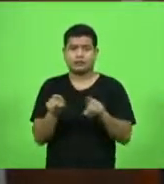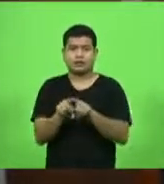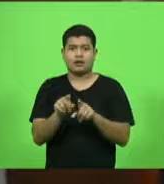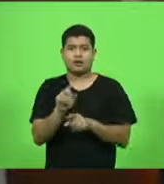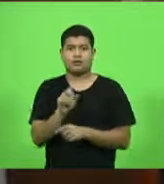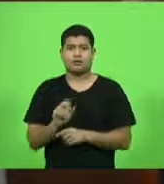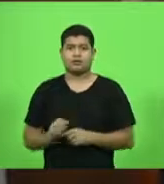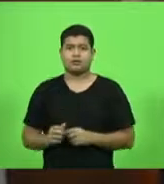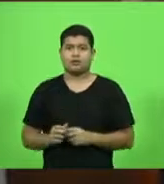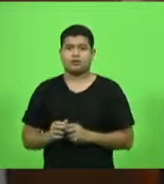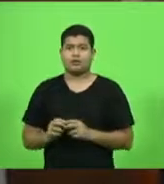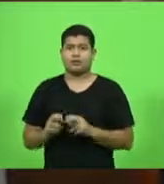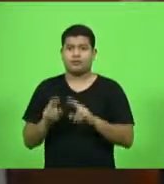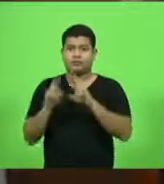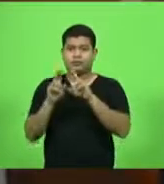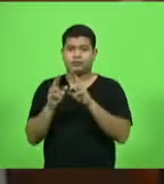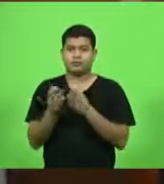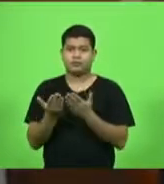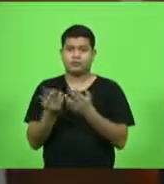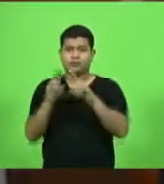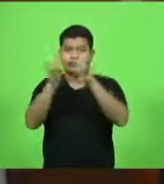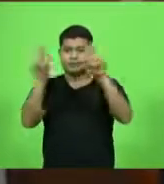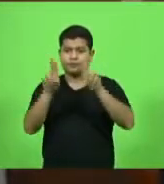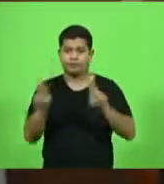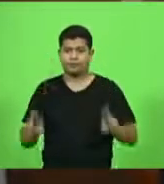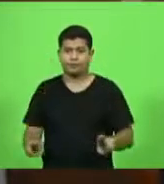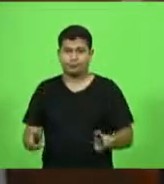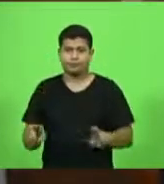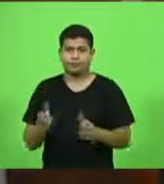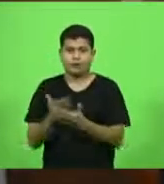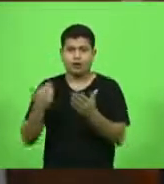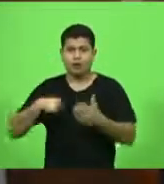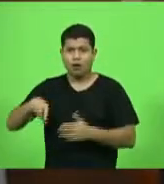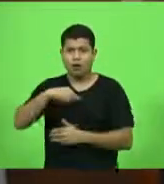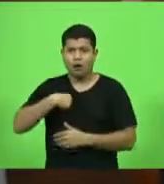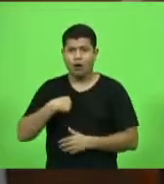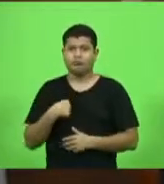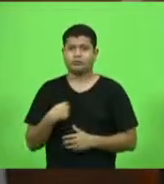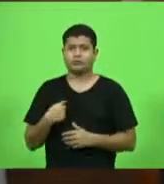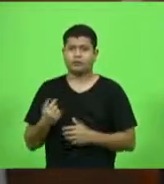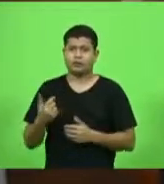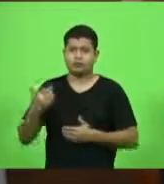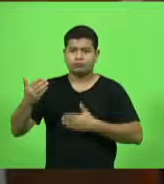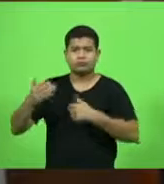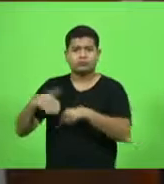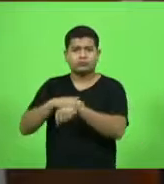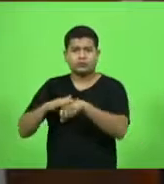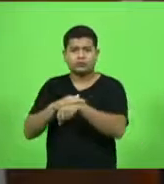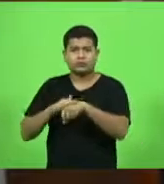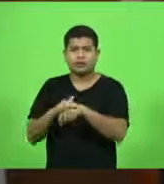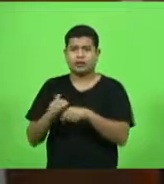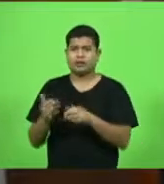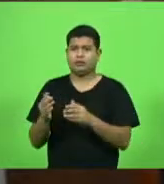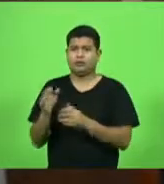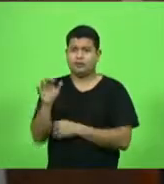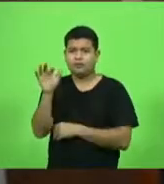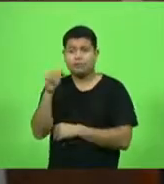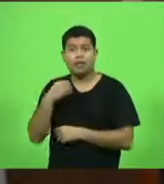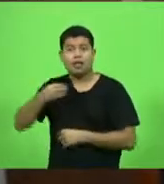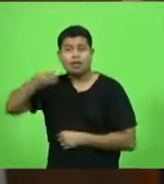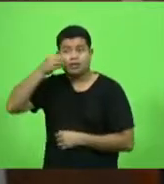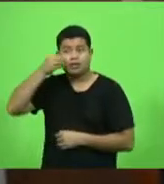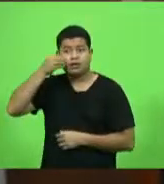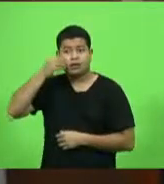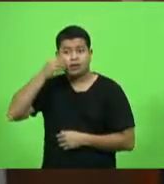que nós enviamos um ofício e também conversamos com o presidente da Unimed Federação para tentar uma